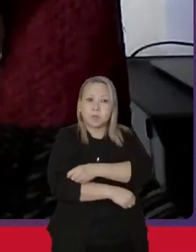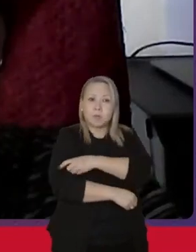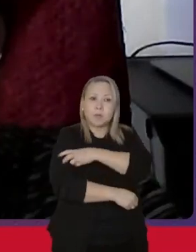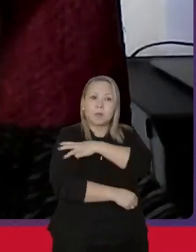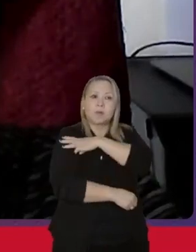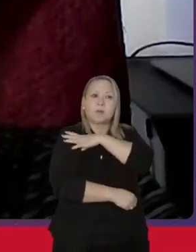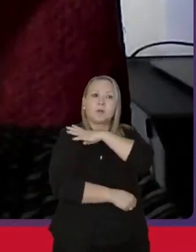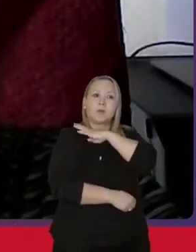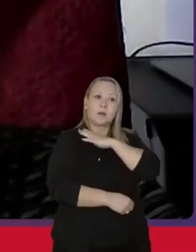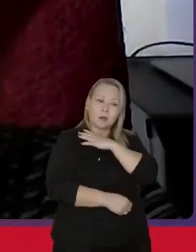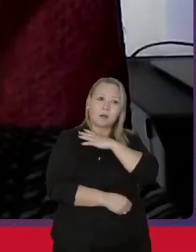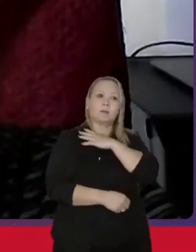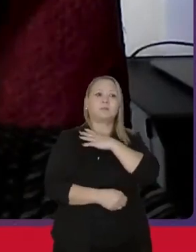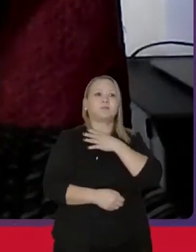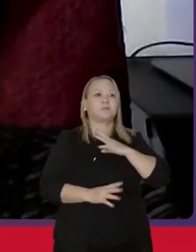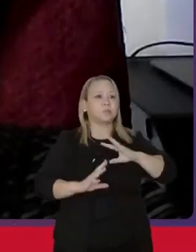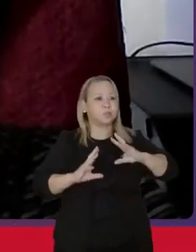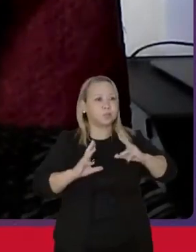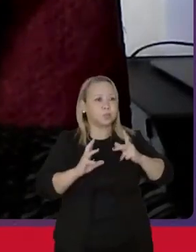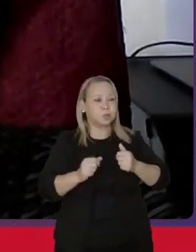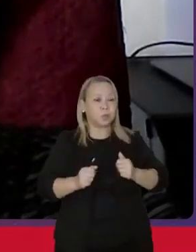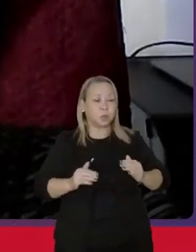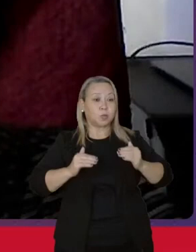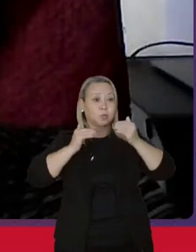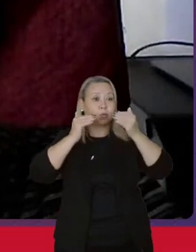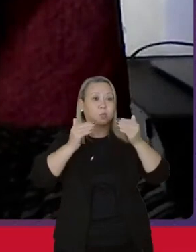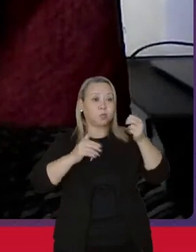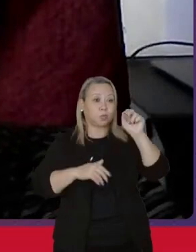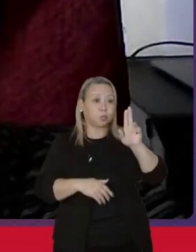ensino médio, no ensino superior,